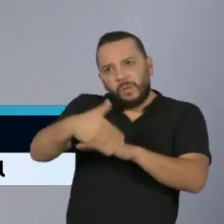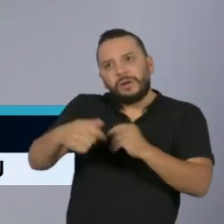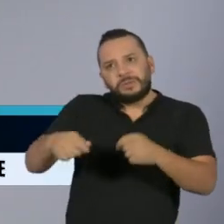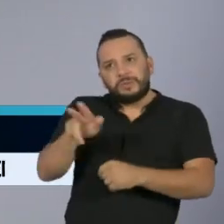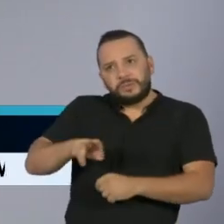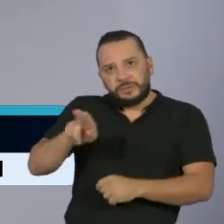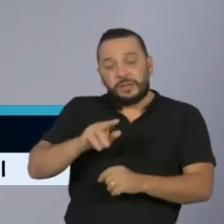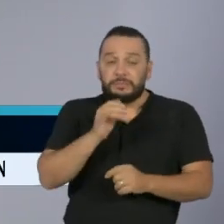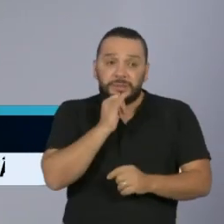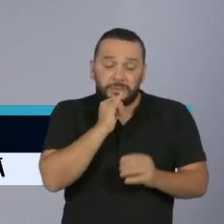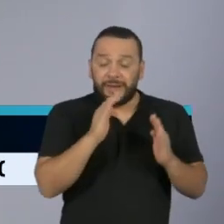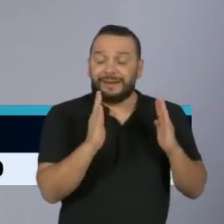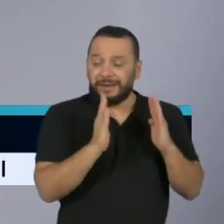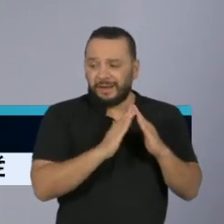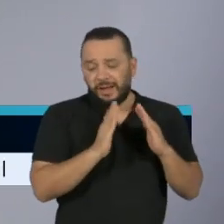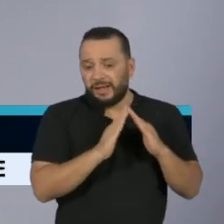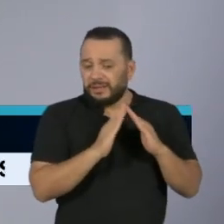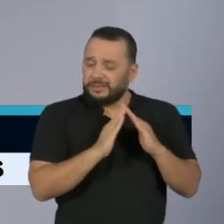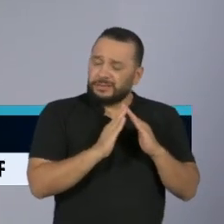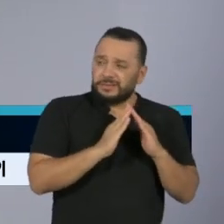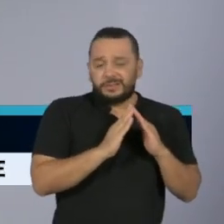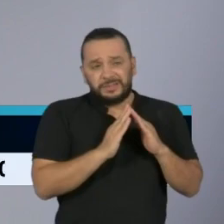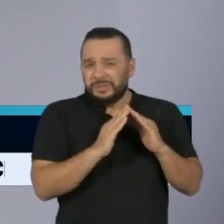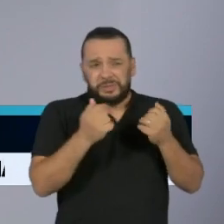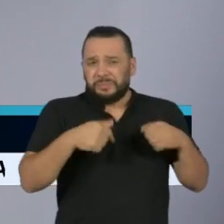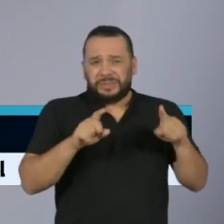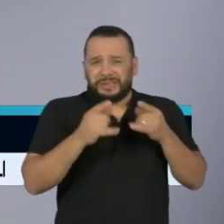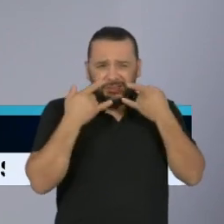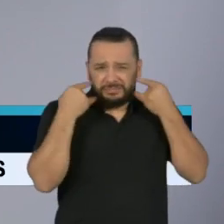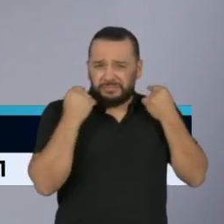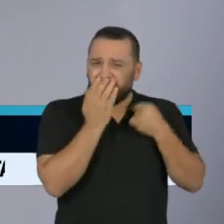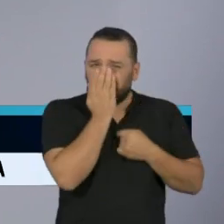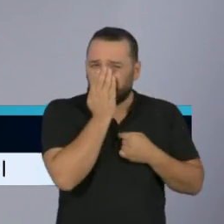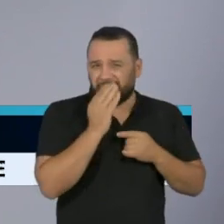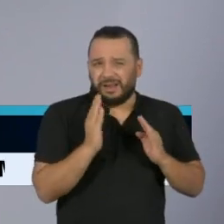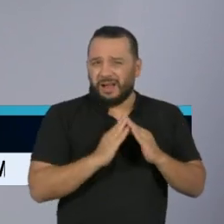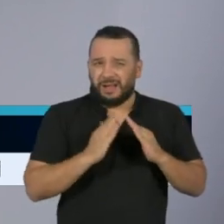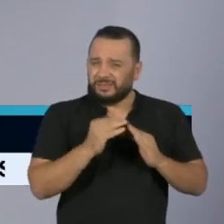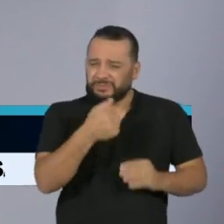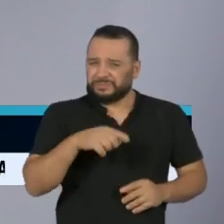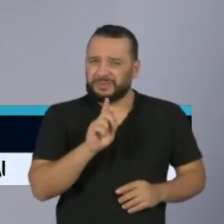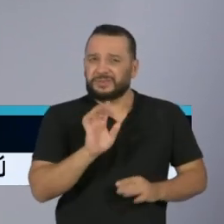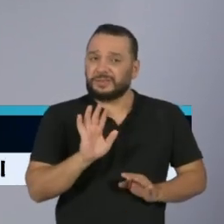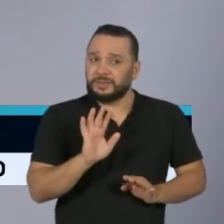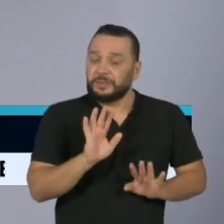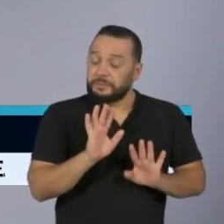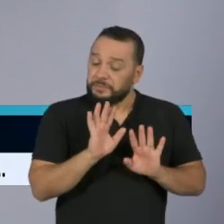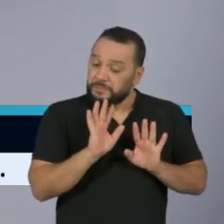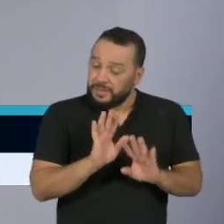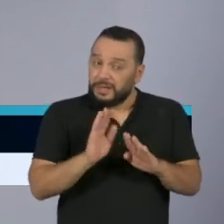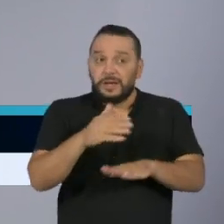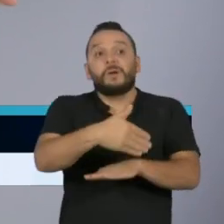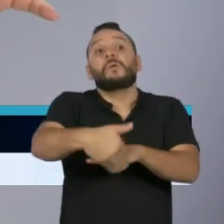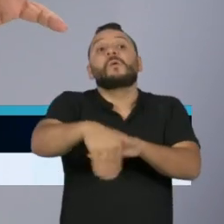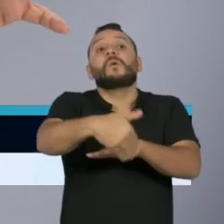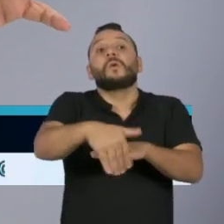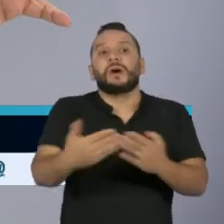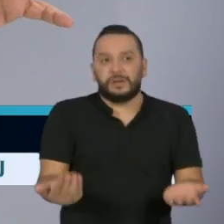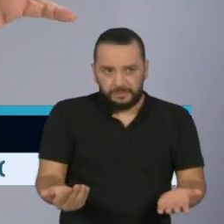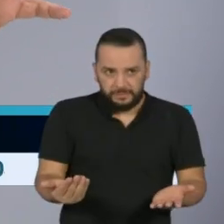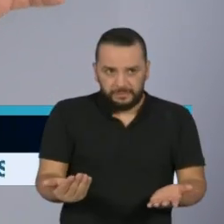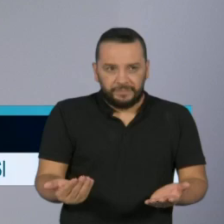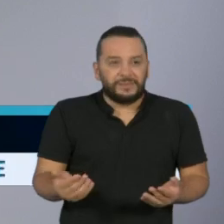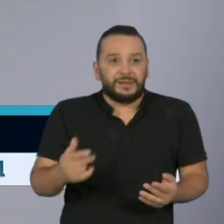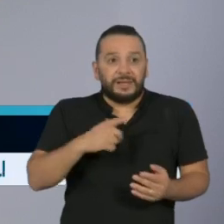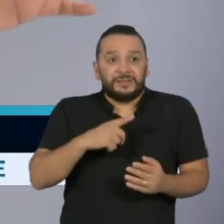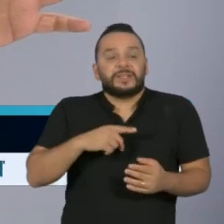estado de confinamento, eles não vão precisar ficar usando máscara dentro de casa, mas eu imagino quando você sai, você vai ficar confinado com